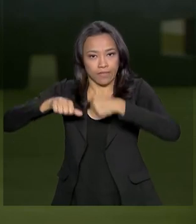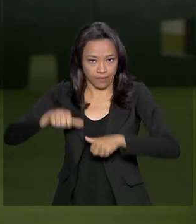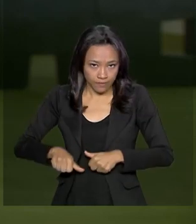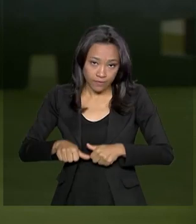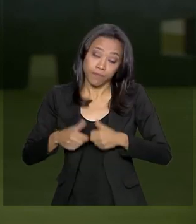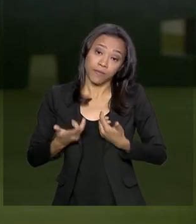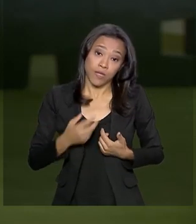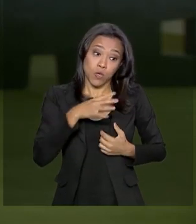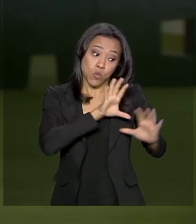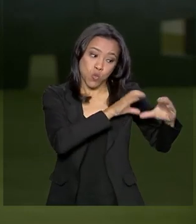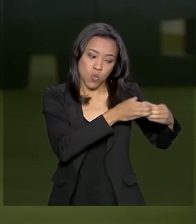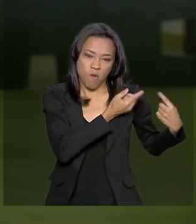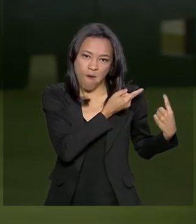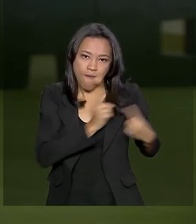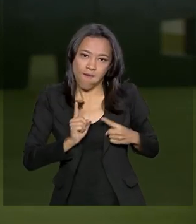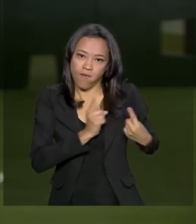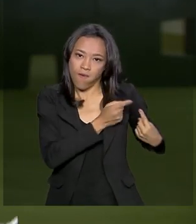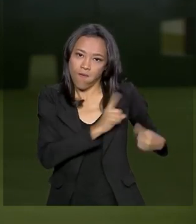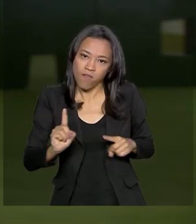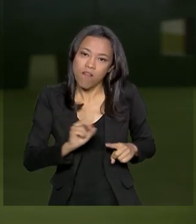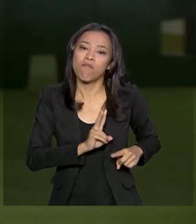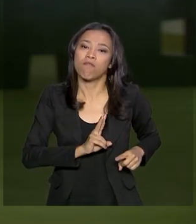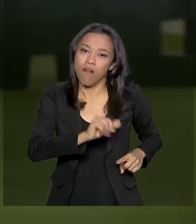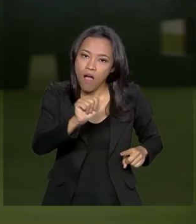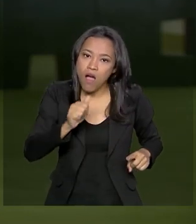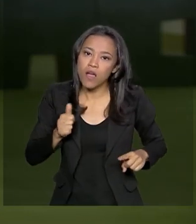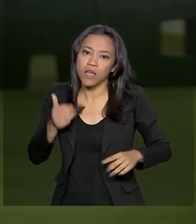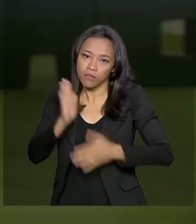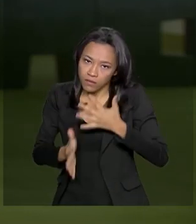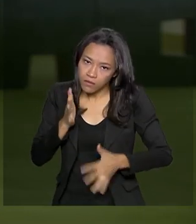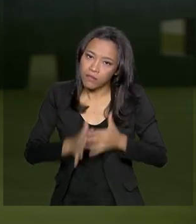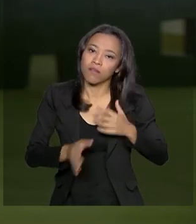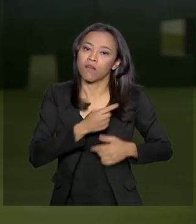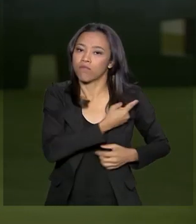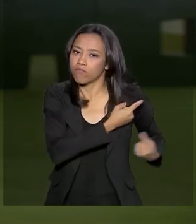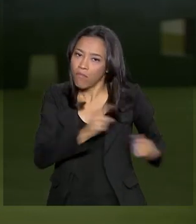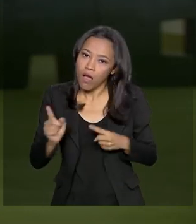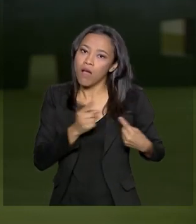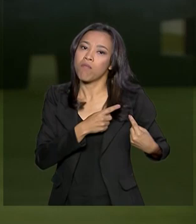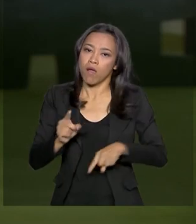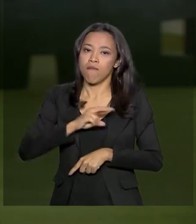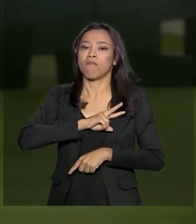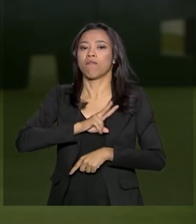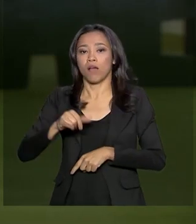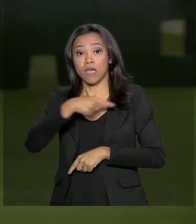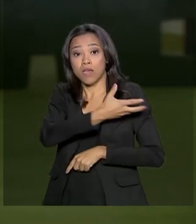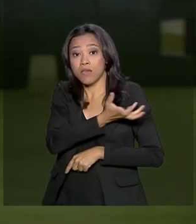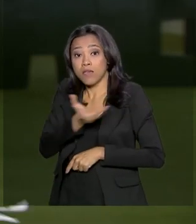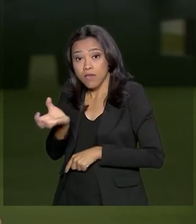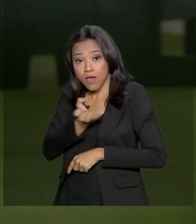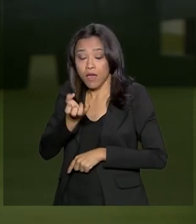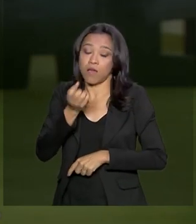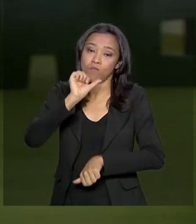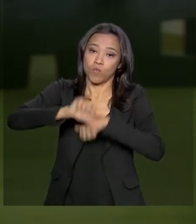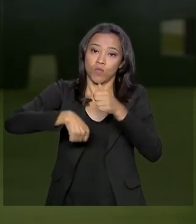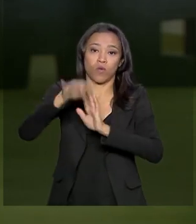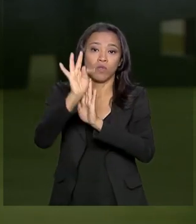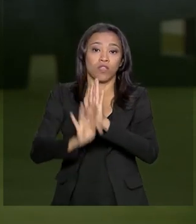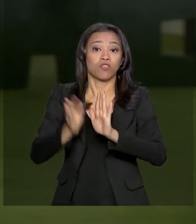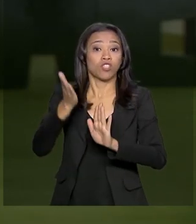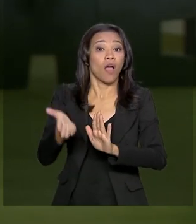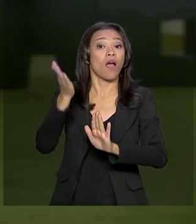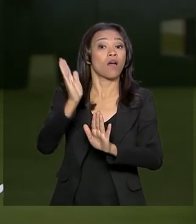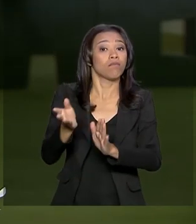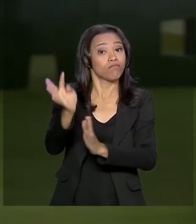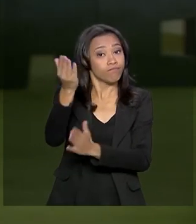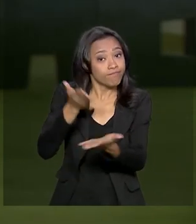oposição vai para o enfrentamento, já disse que vai obstruir e que pretende também alterar o texto que já foi aprovado. Quem vai